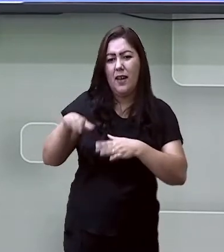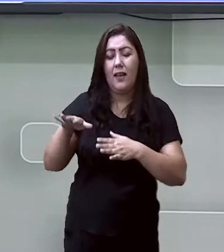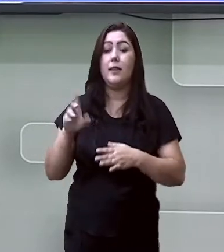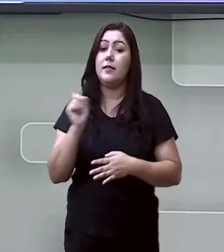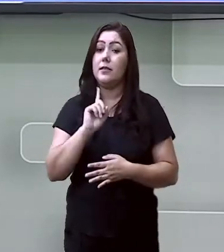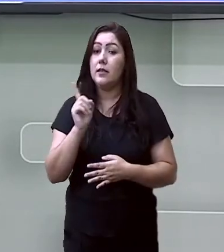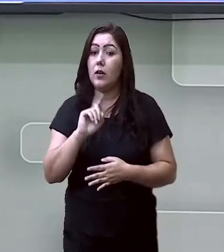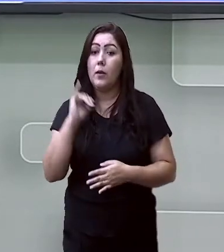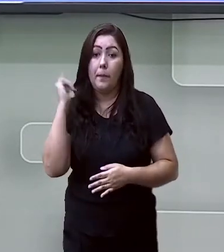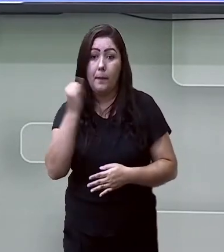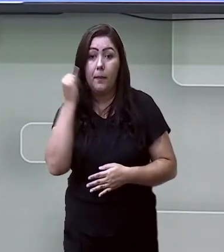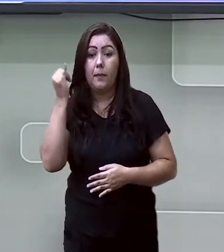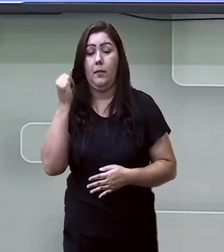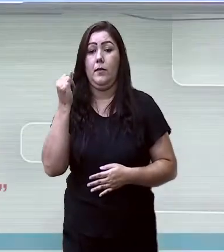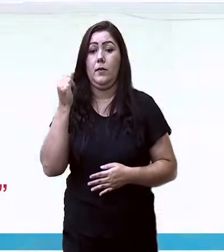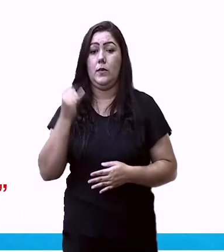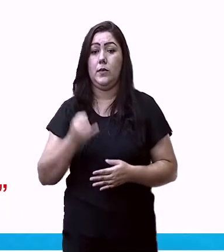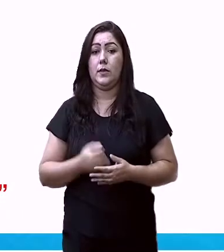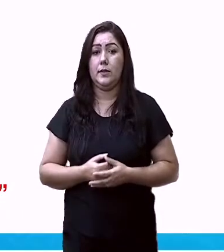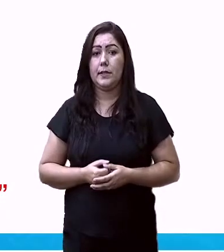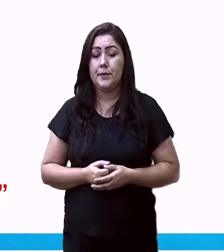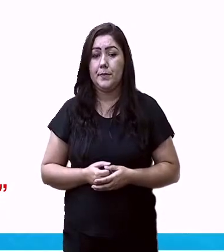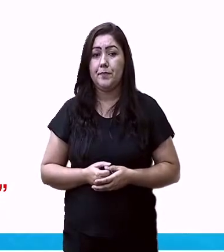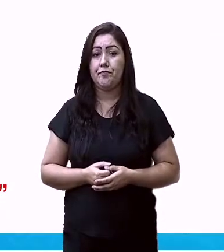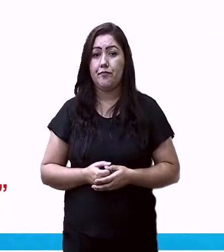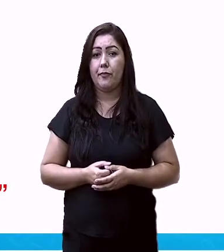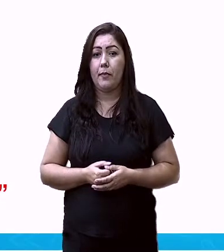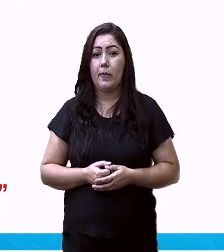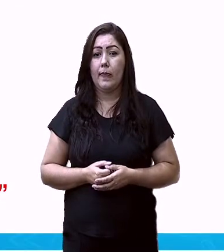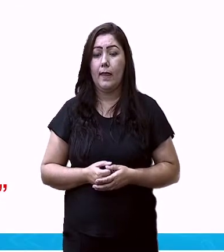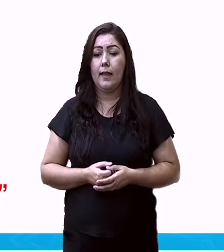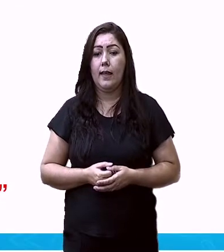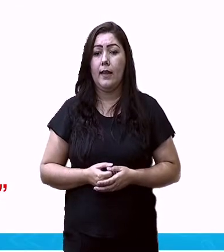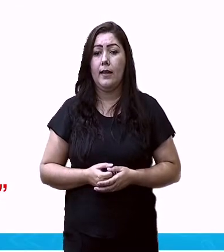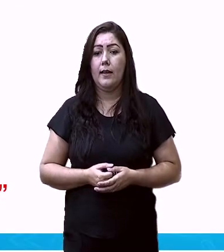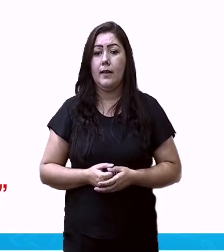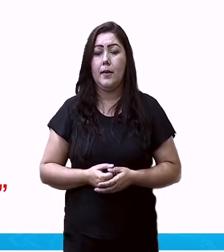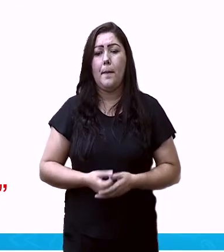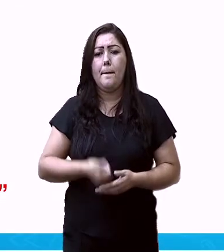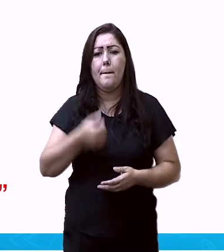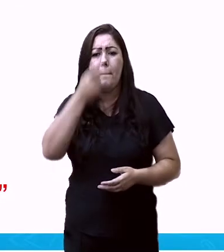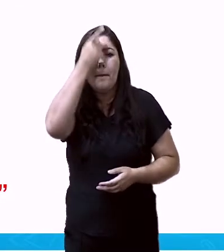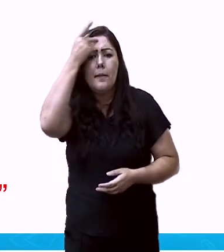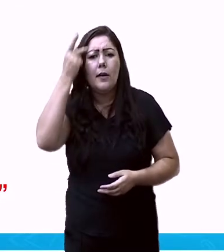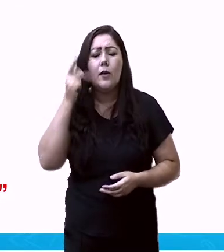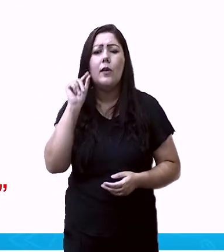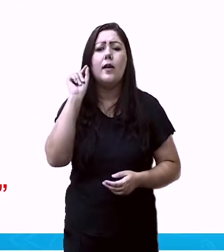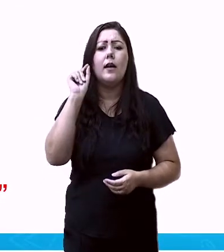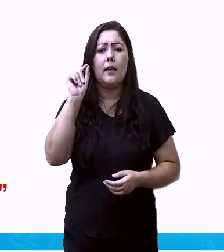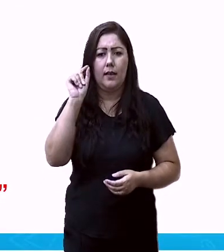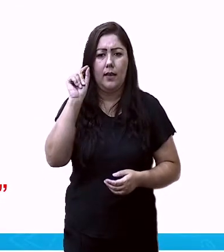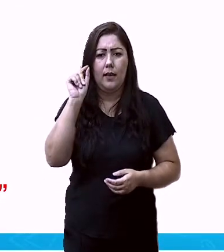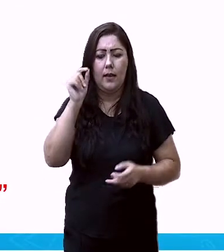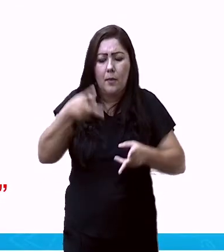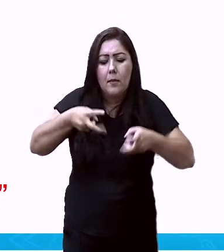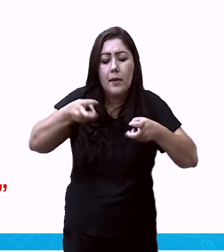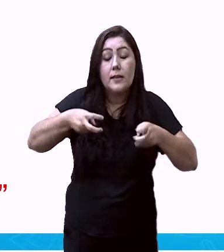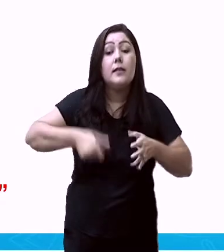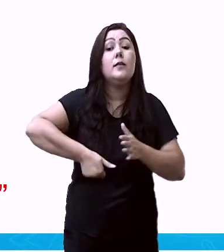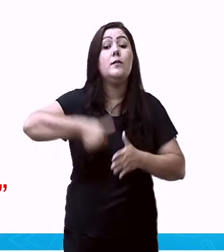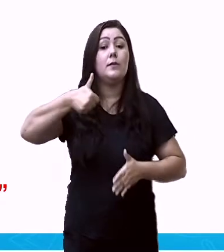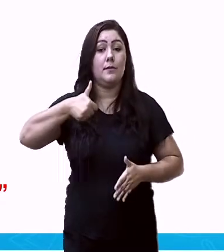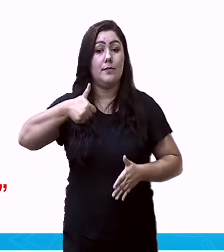Geralmente, são as mães as primeiras a perceberem os sinais de alerta, mas quando elas expressam suas